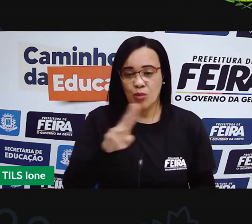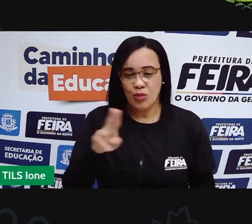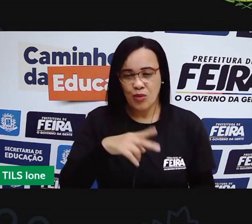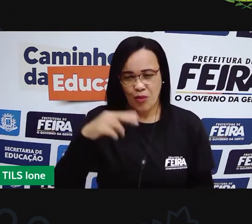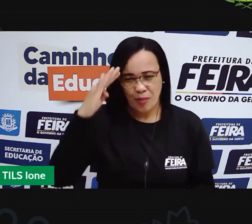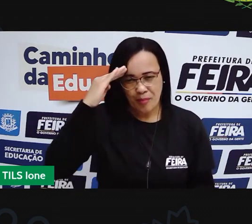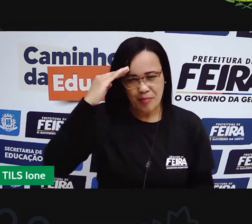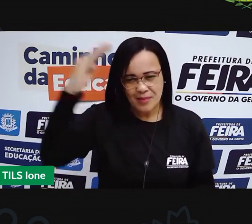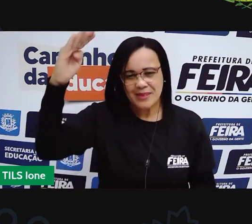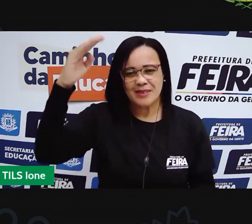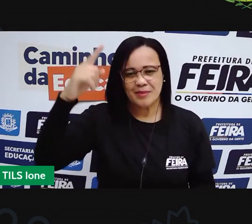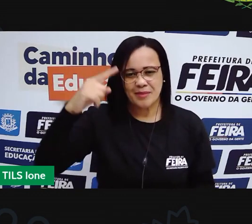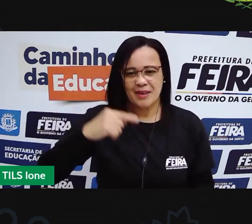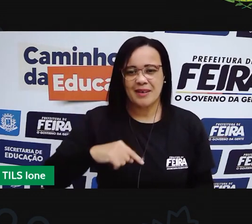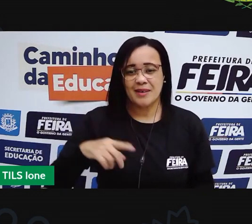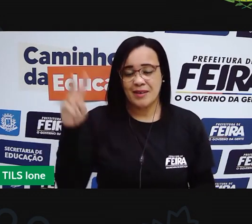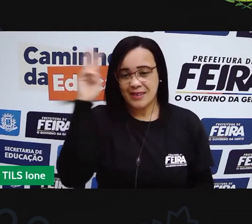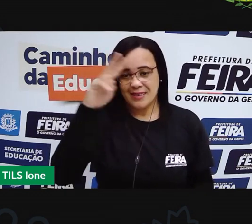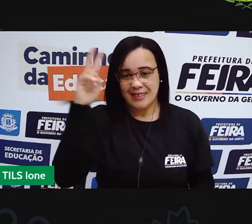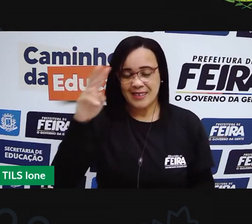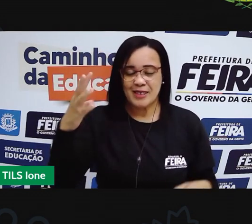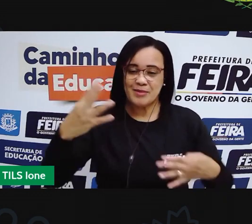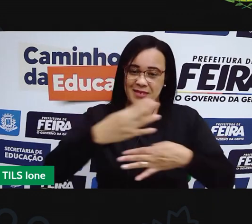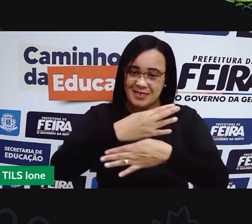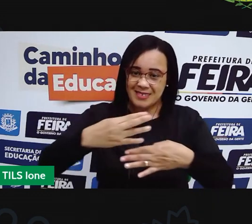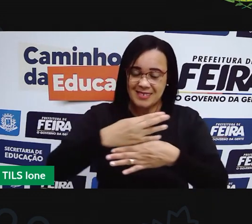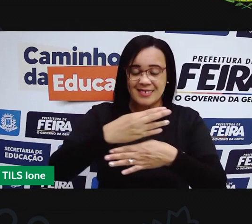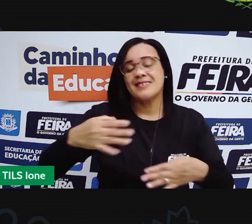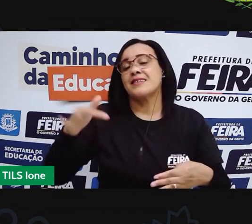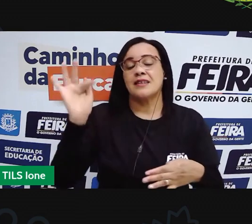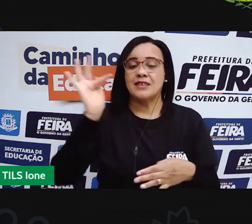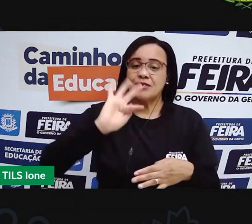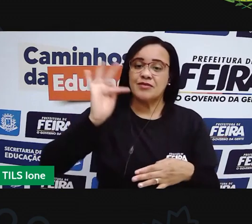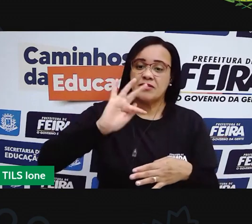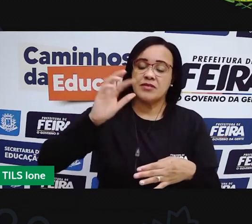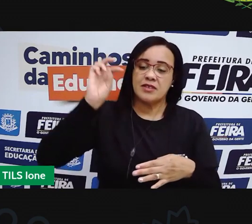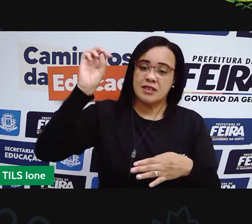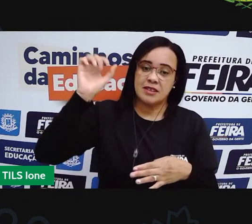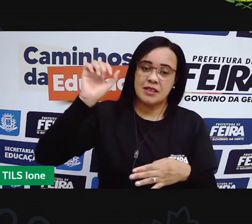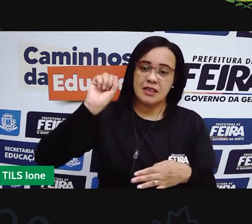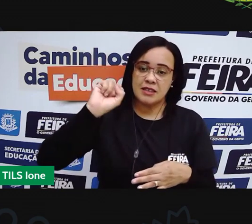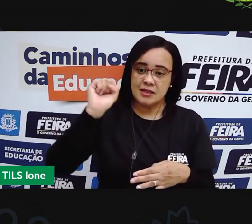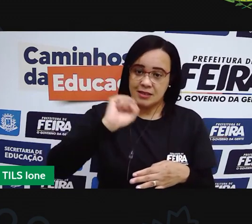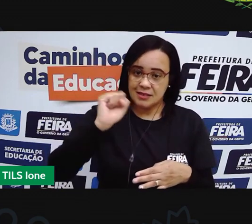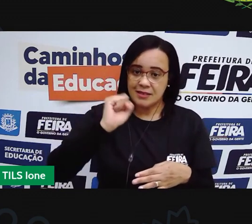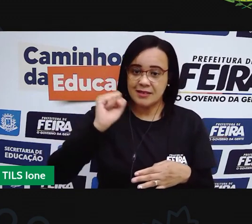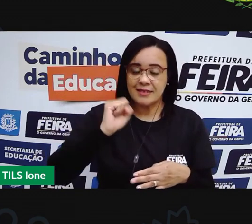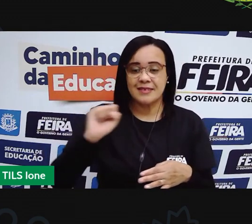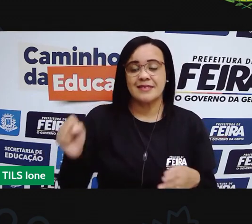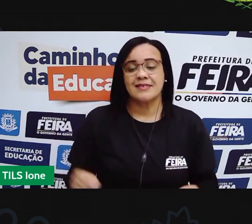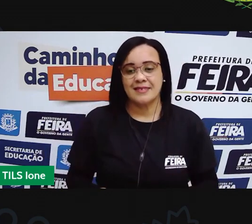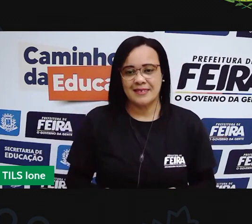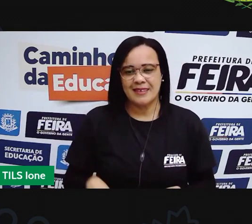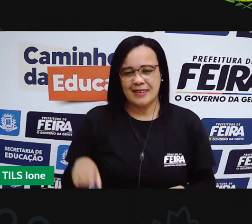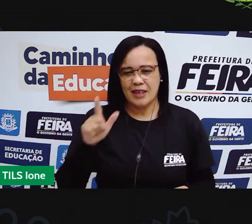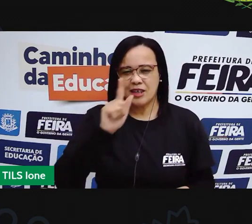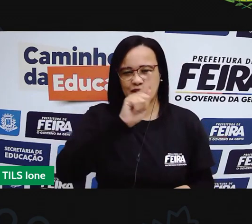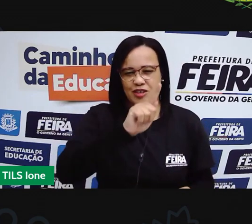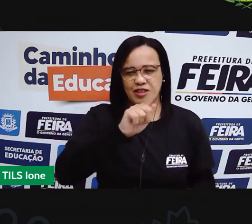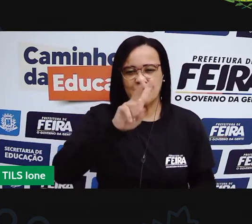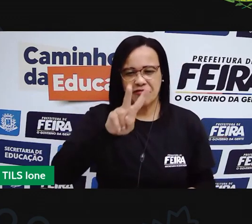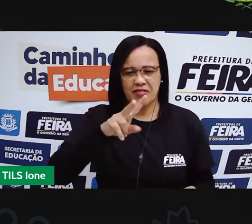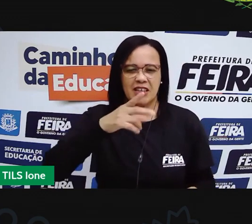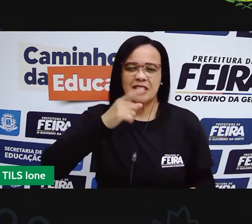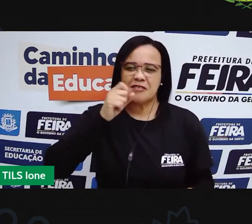aqui da nossa cidade. A Avenida Getúlio Varda, que é uma das mais antigas.